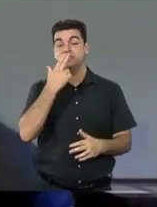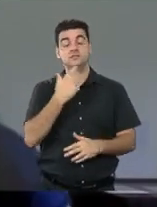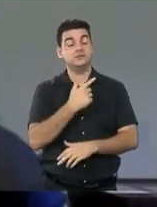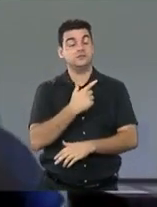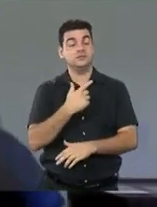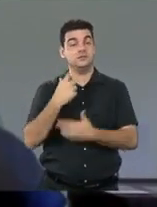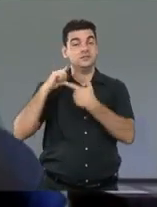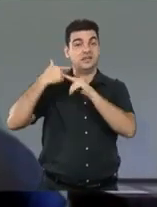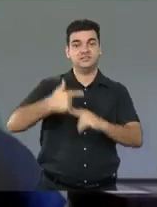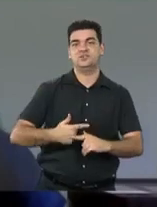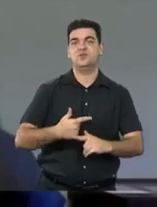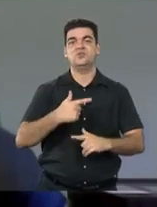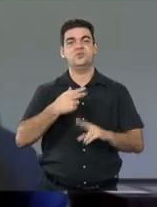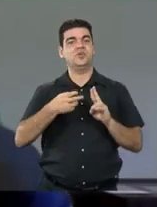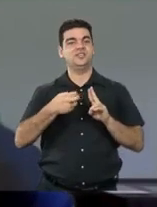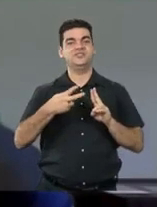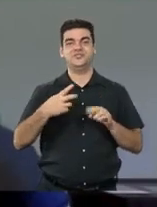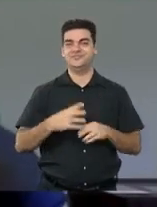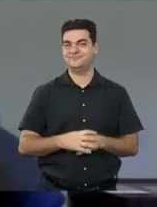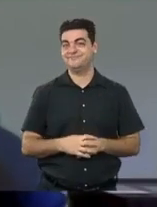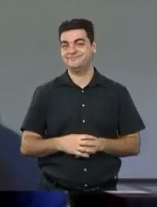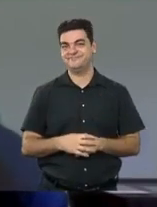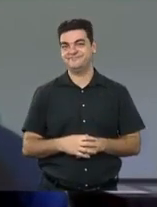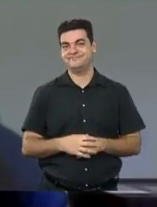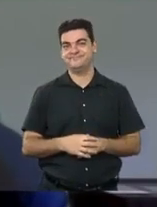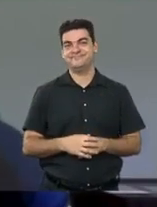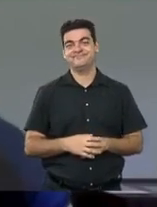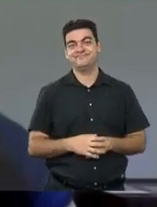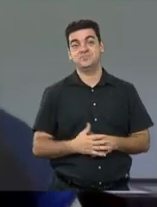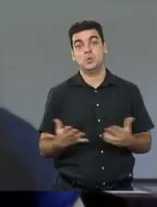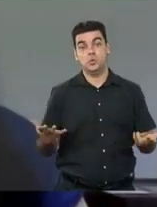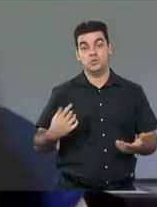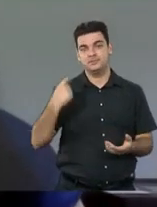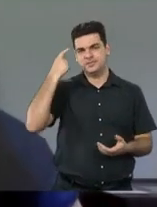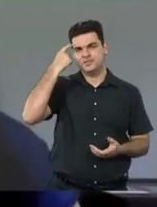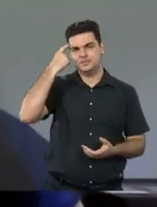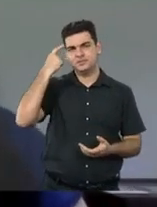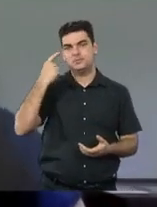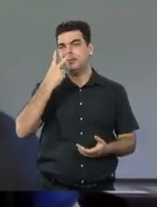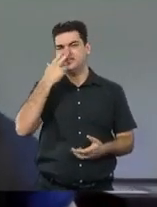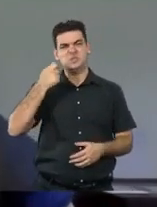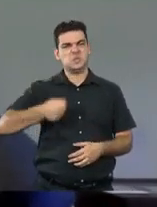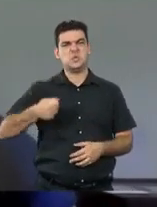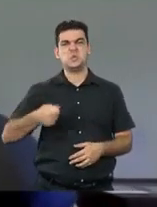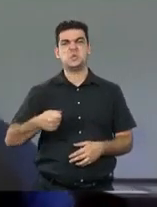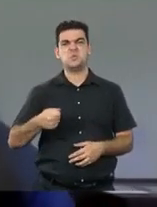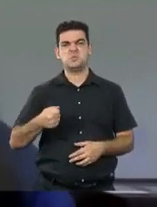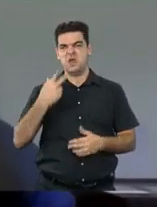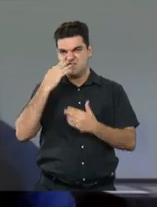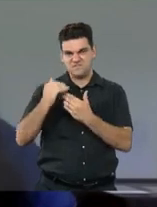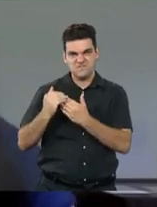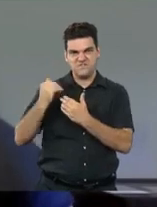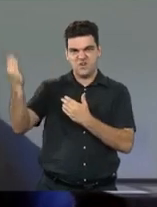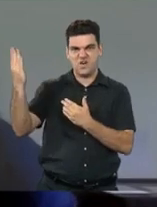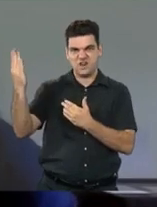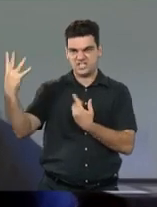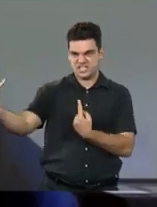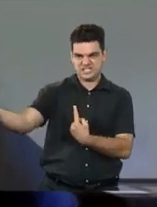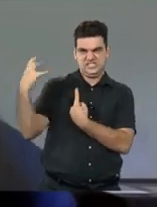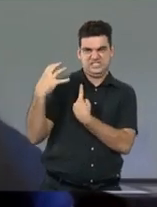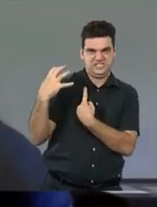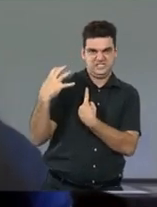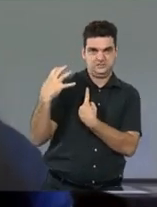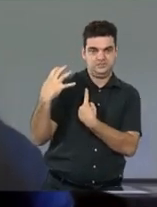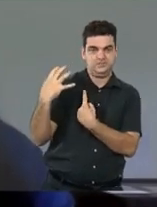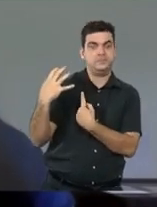mesma coisa em relação ao pensamento, não é? Porque muitas vezes o que faz aparecer é o que vem de fora para dentro. Mas eu